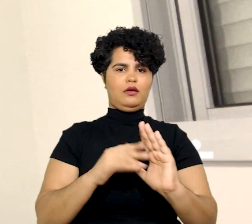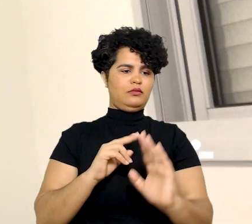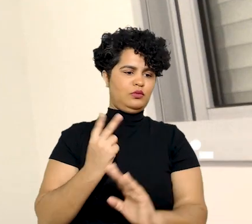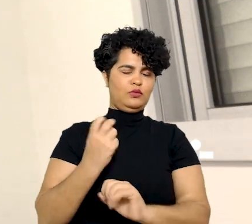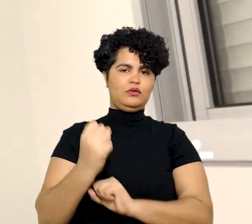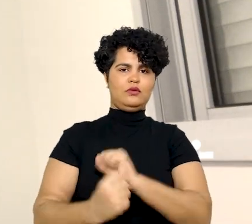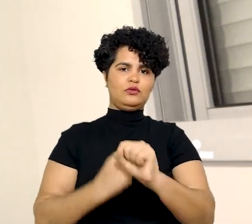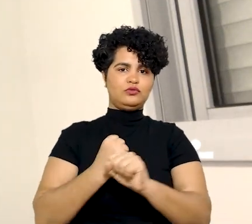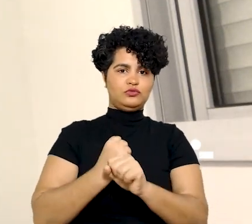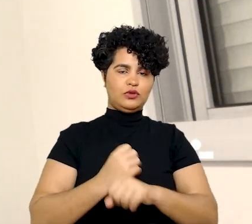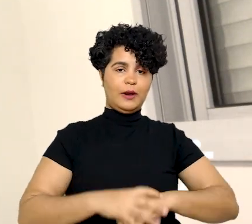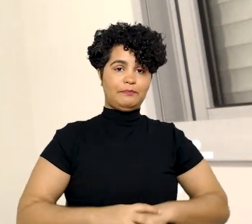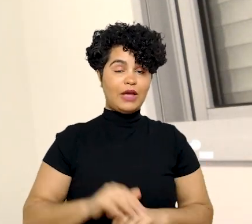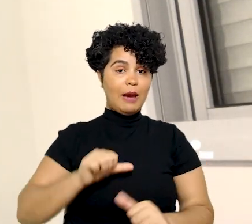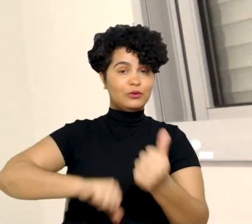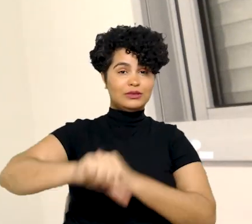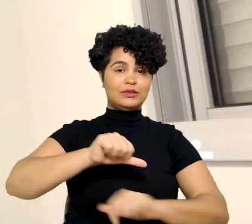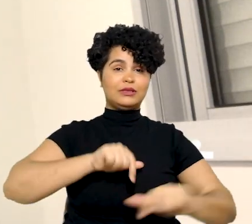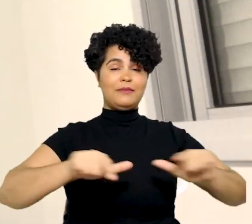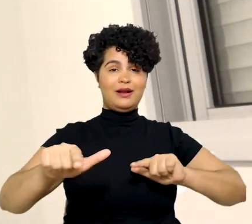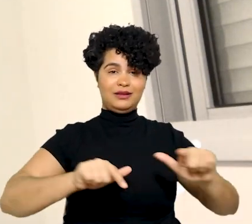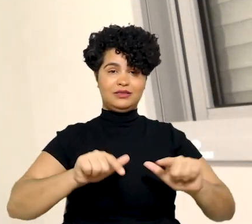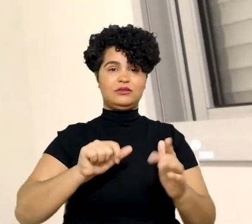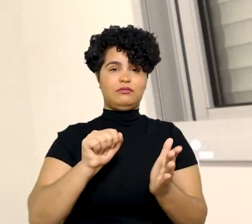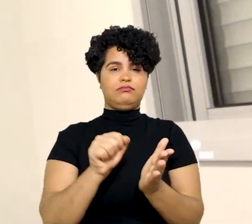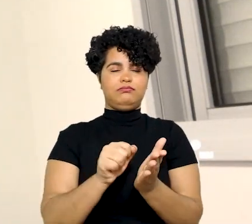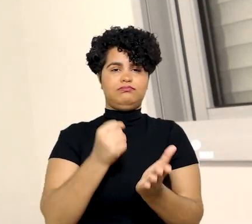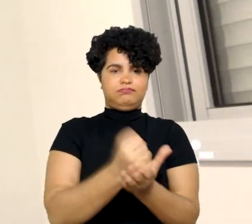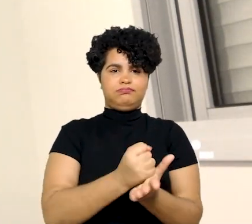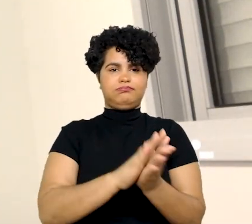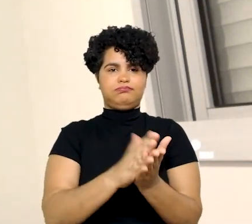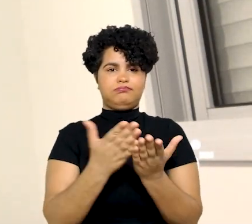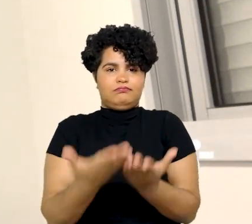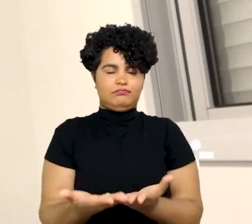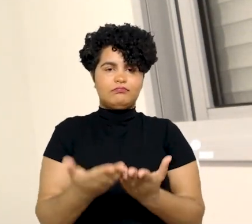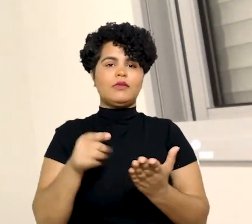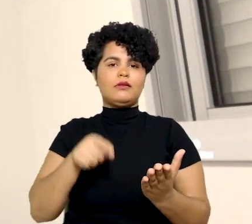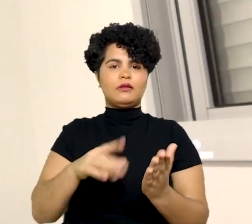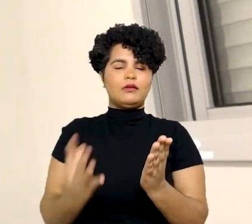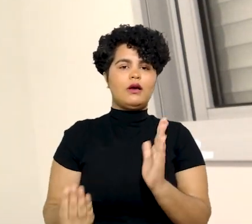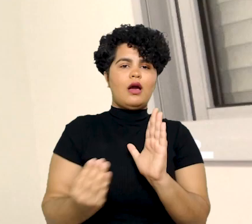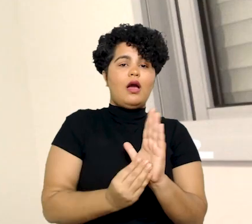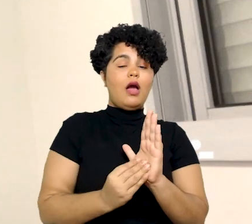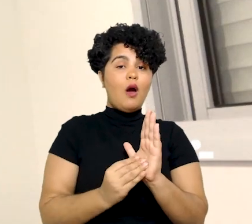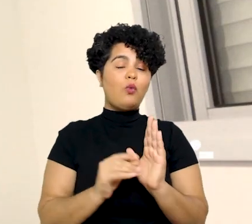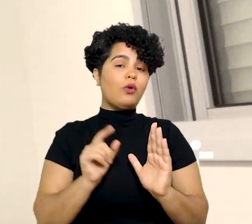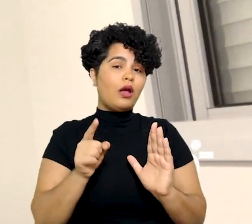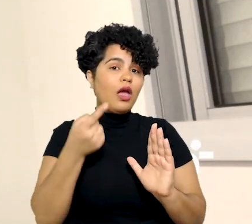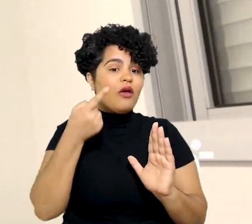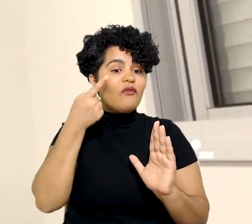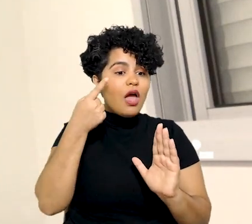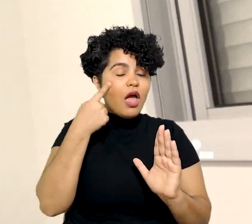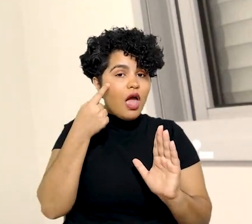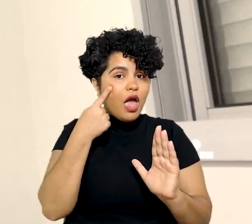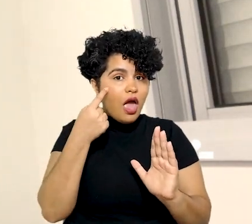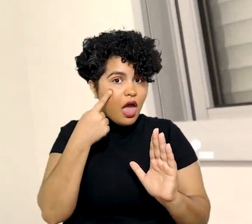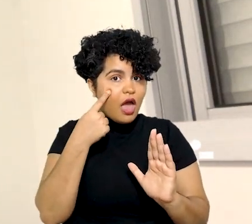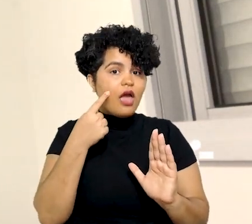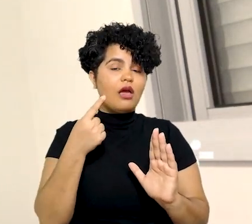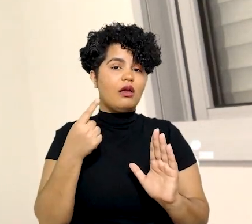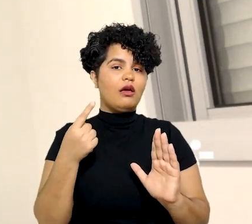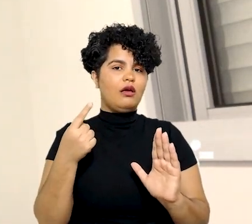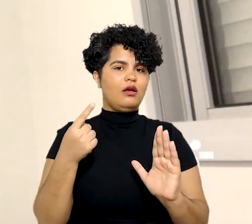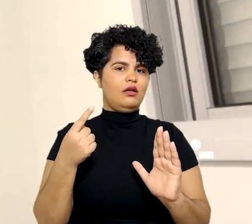intercorrente. Uma das grandes mudanças que a reforma trabalhista proporcionou na CLT foi justamente a previsão expressa